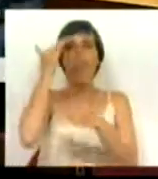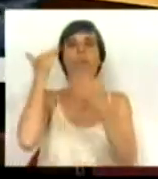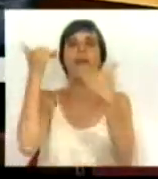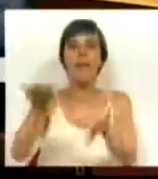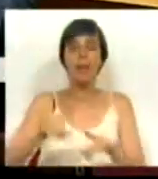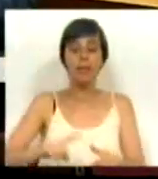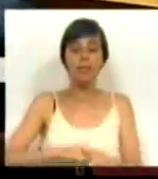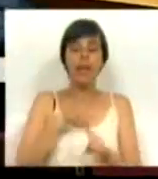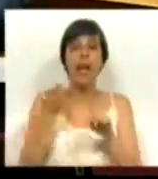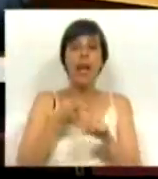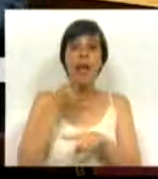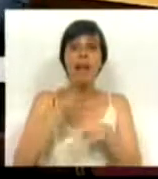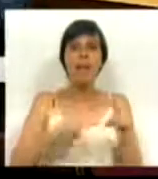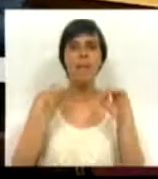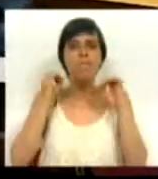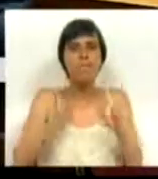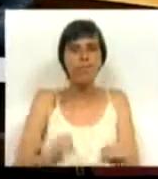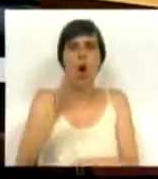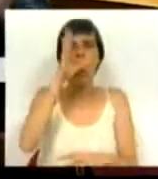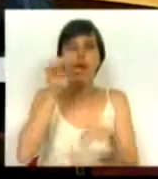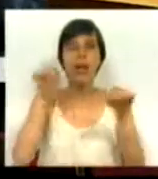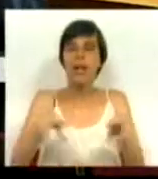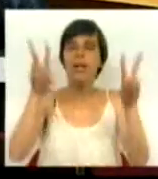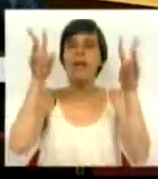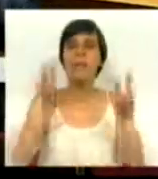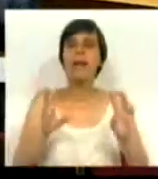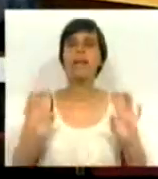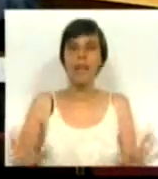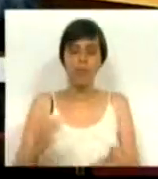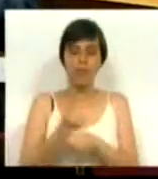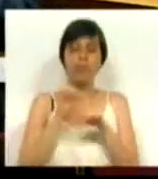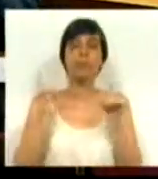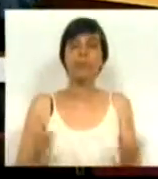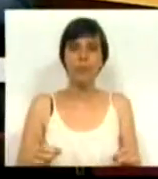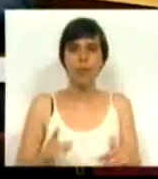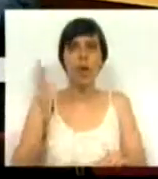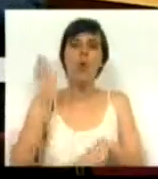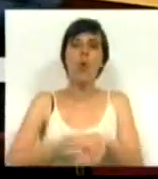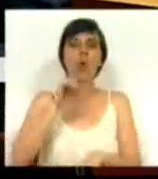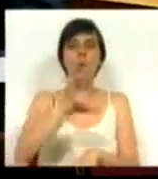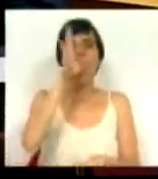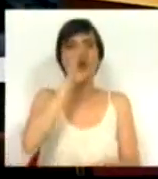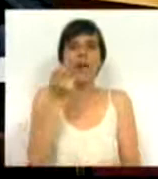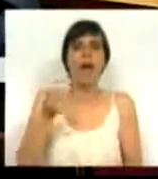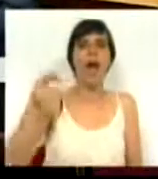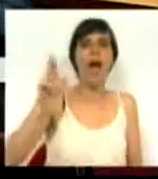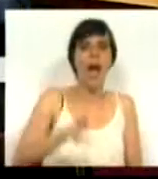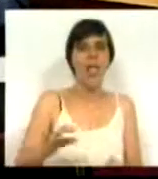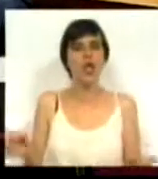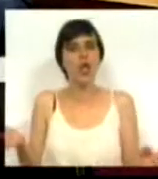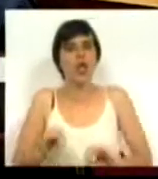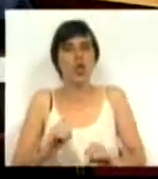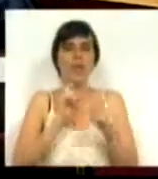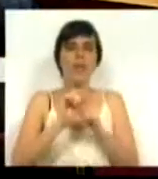este ano e meio de inércia do Governo nesta matéria, porque culpar o Governo de não estar